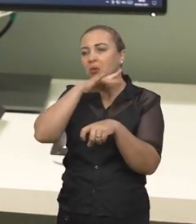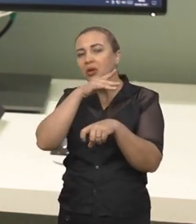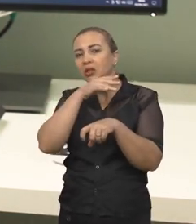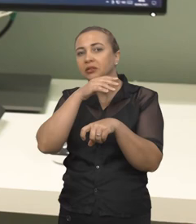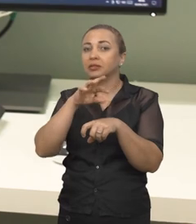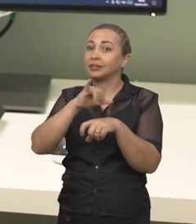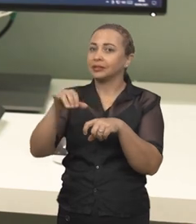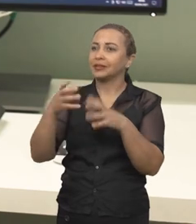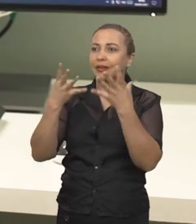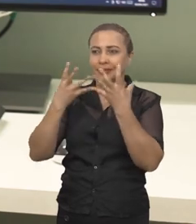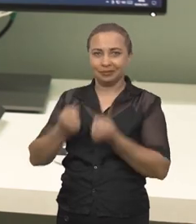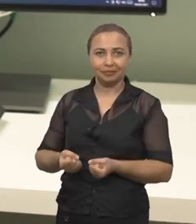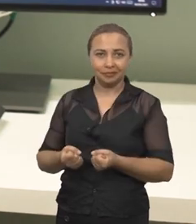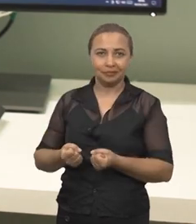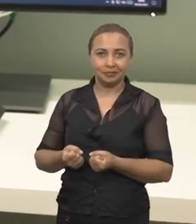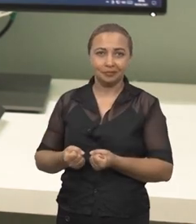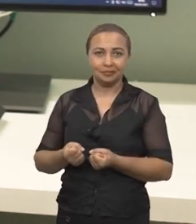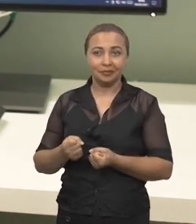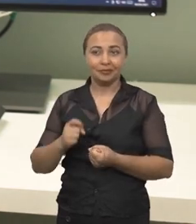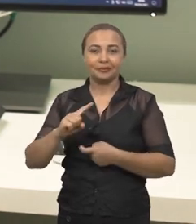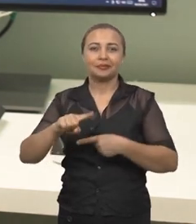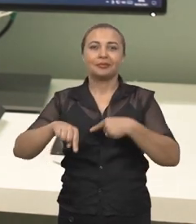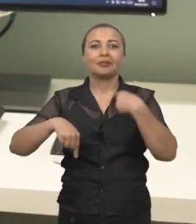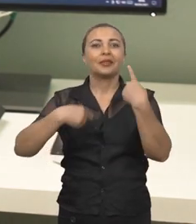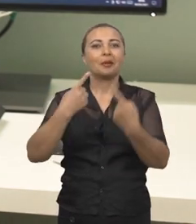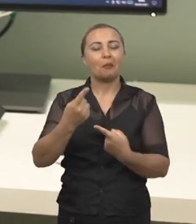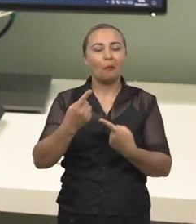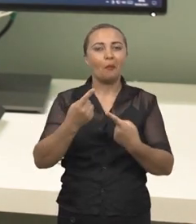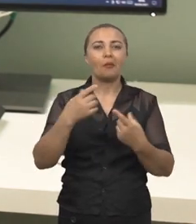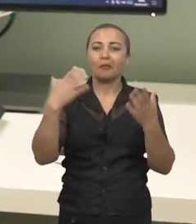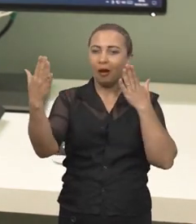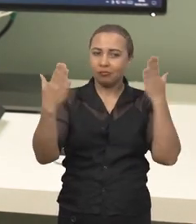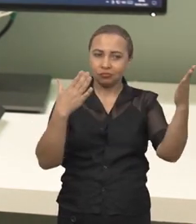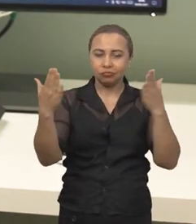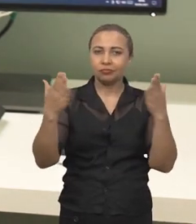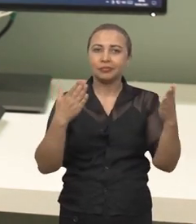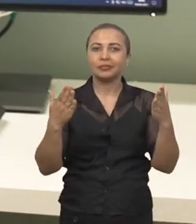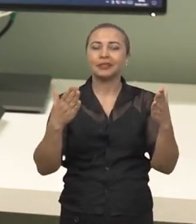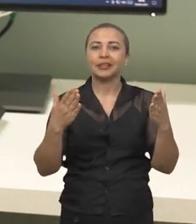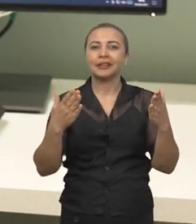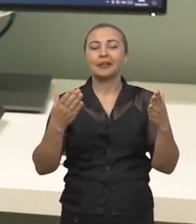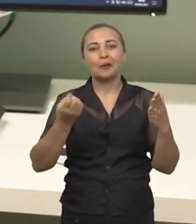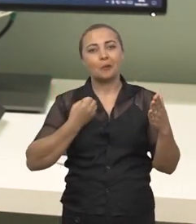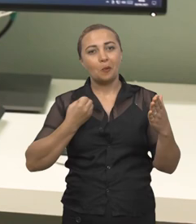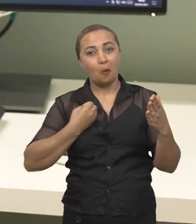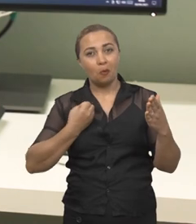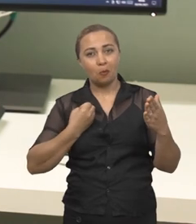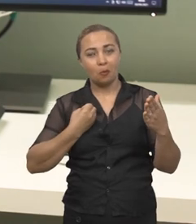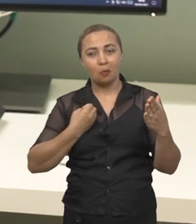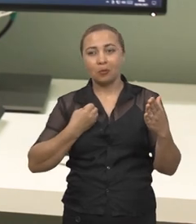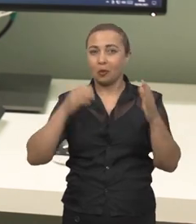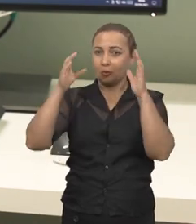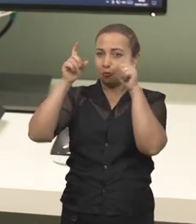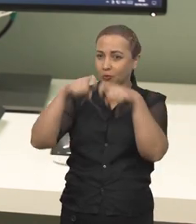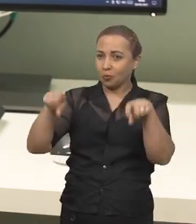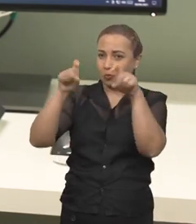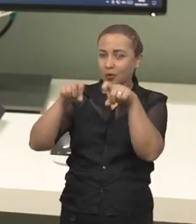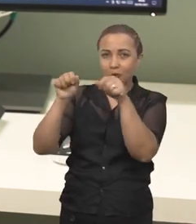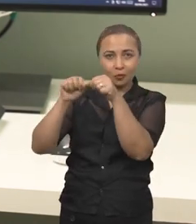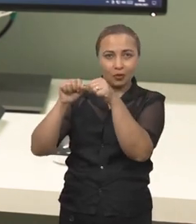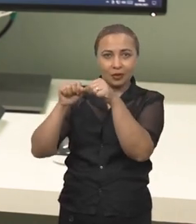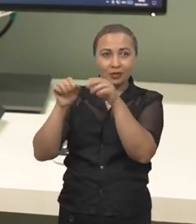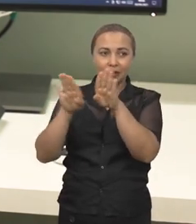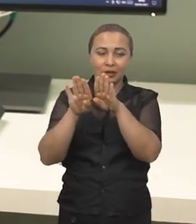então eles comparam a classificação realizada pelo software e